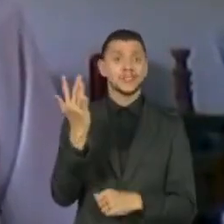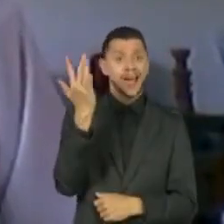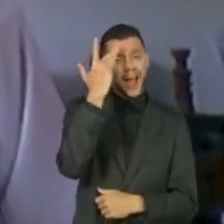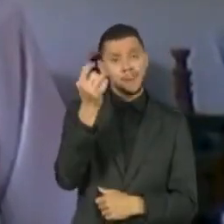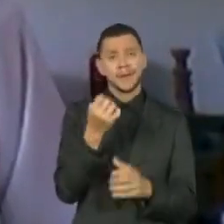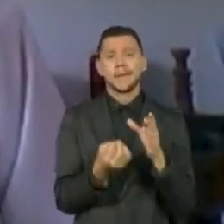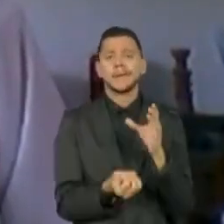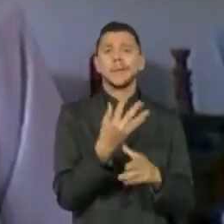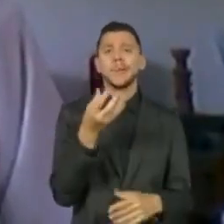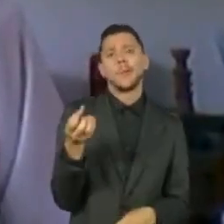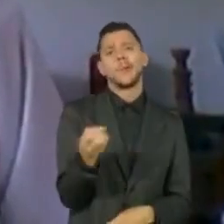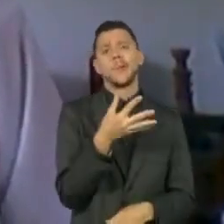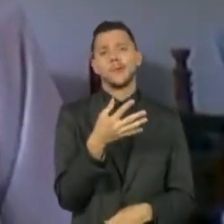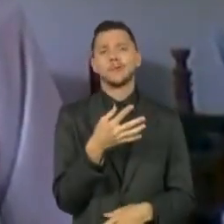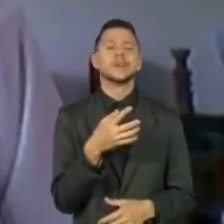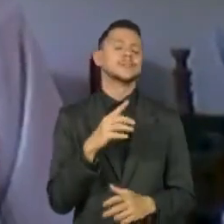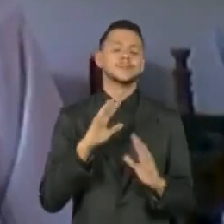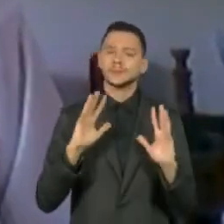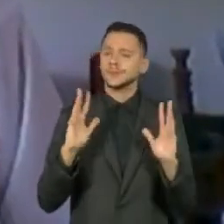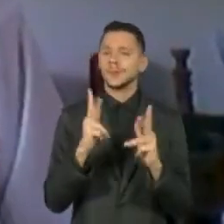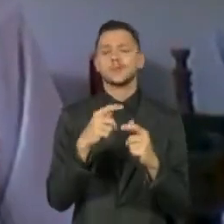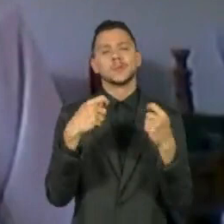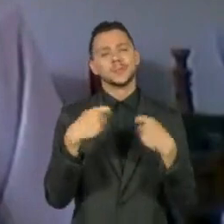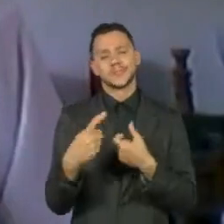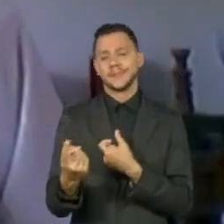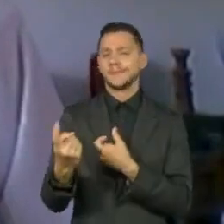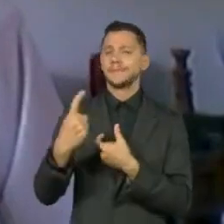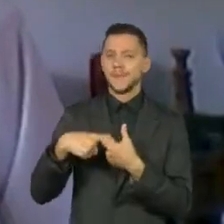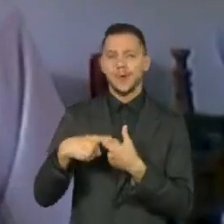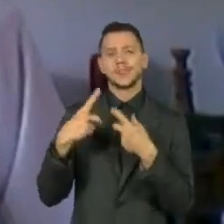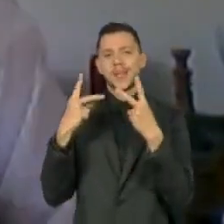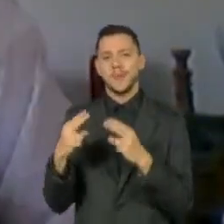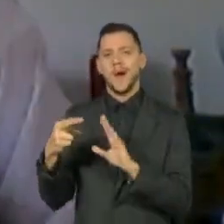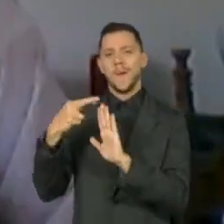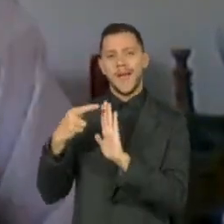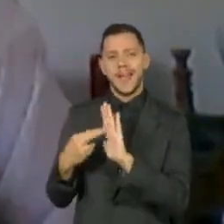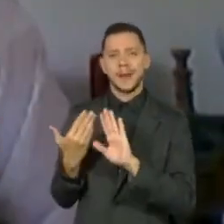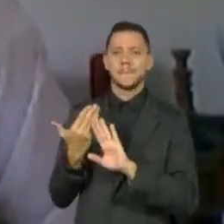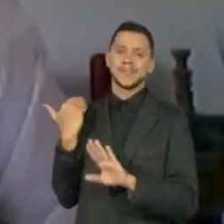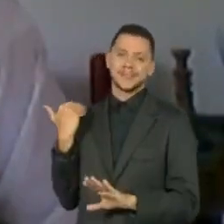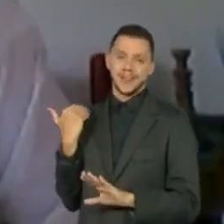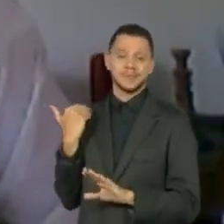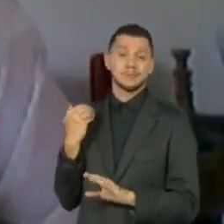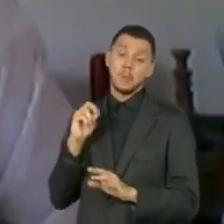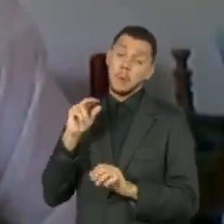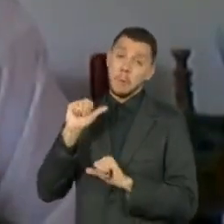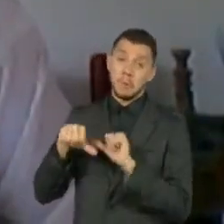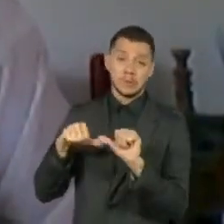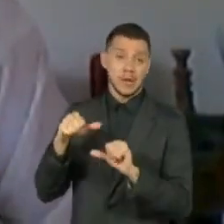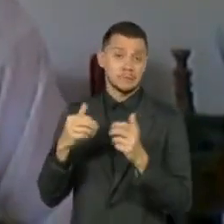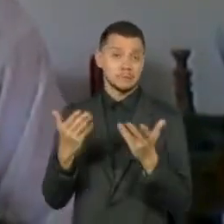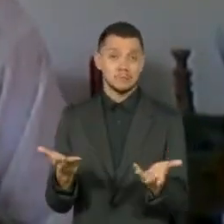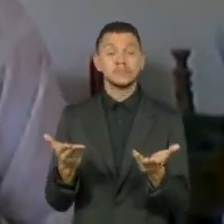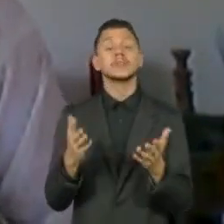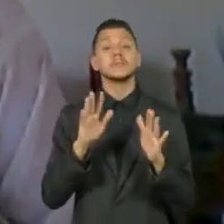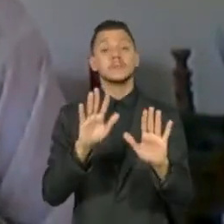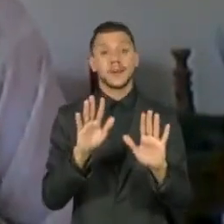variante e tudo volte antes ou fique diferente. Olha, o fato da gente estar